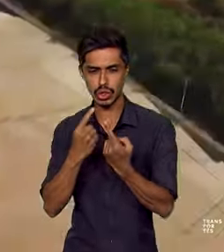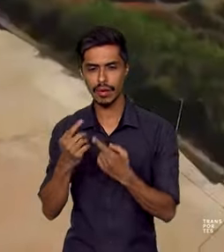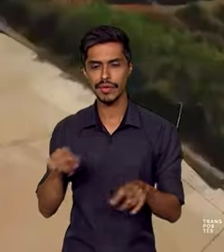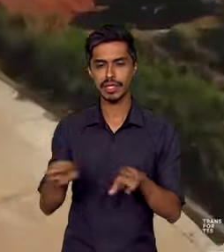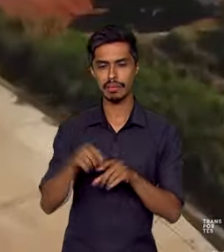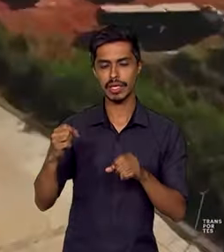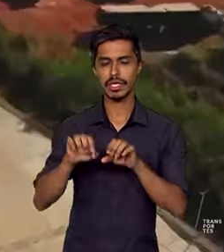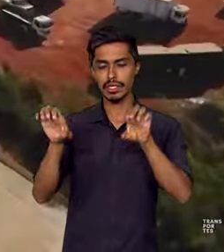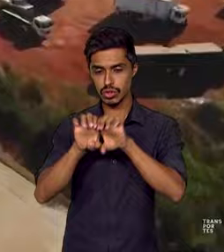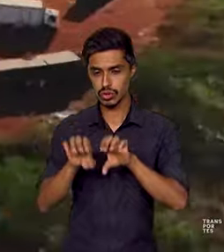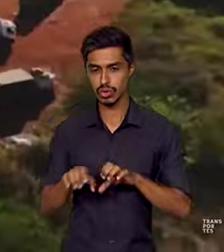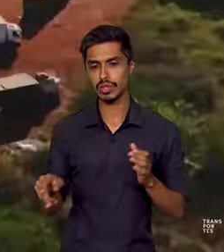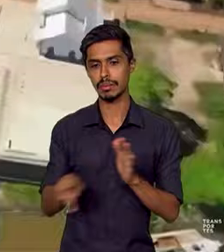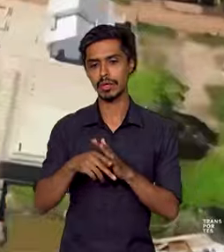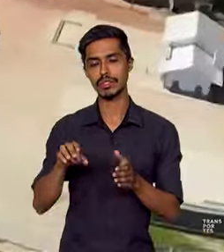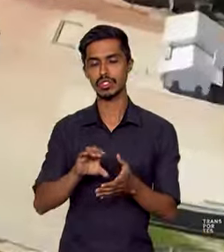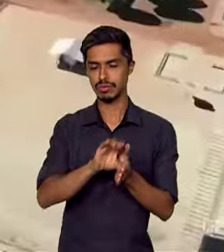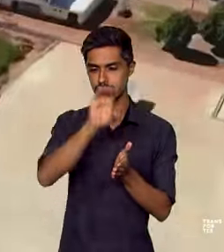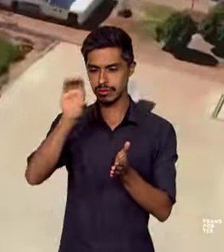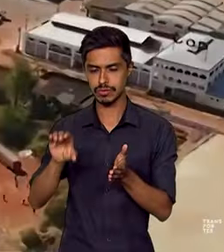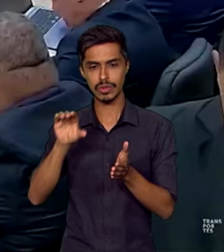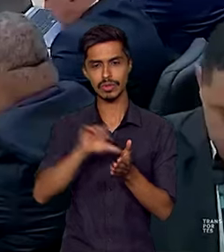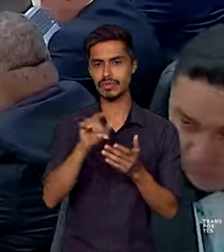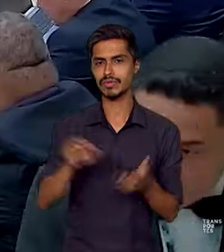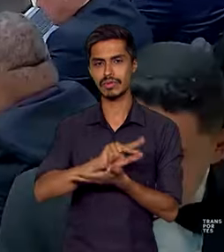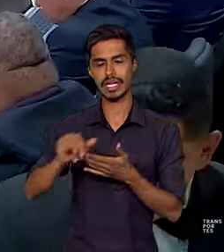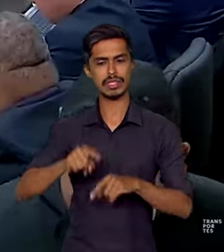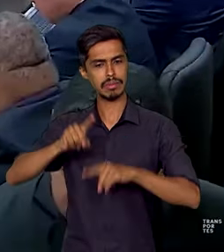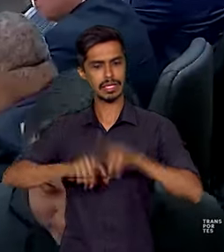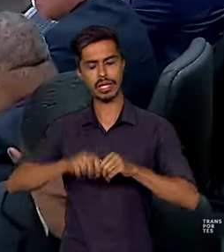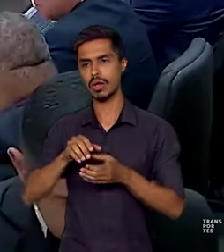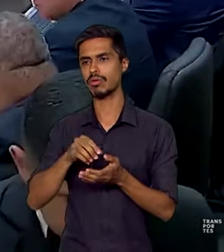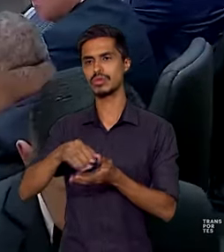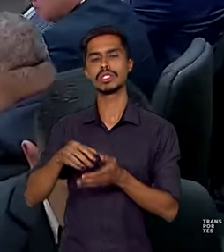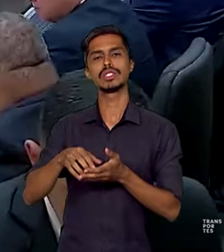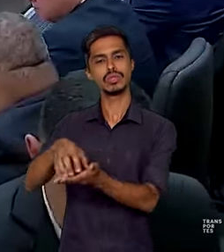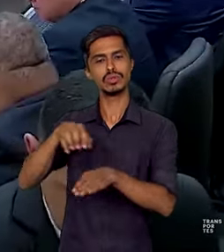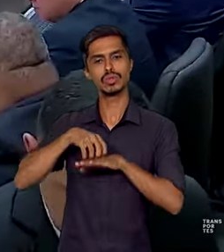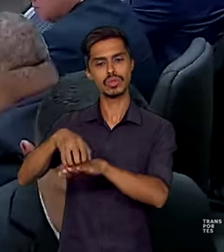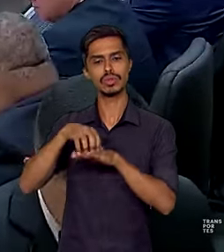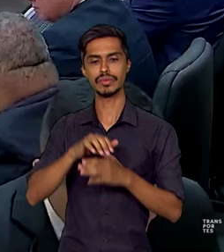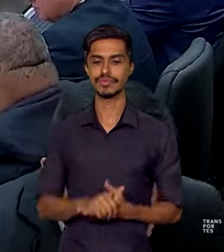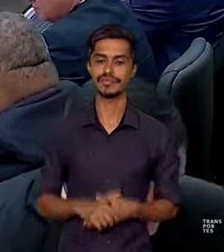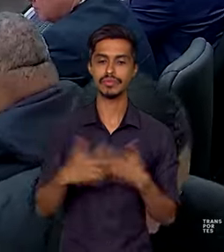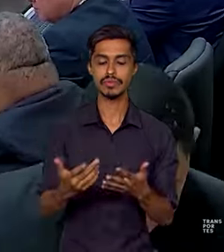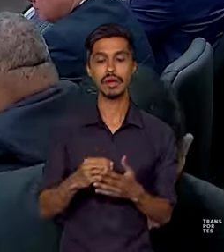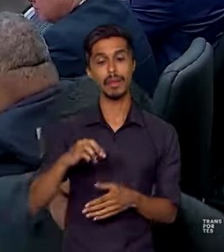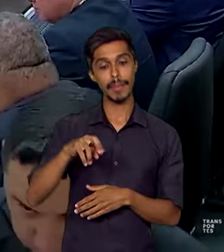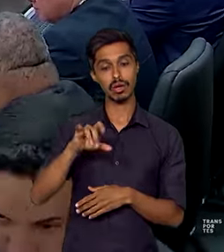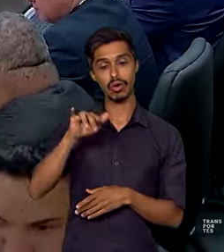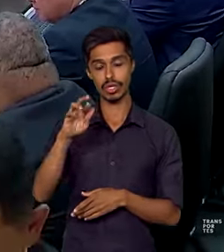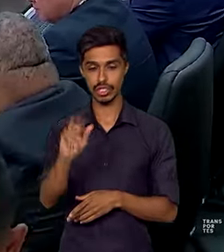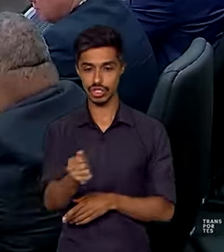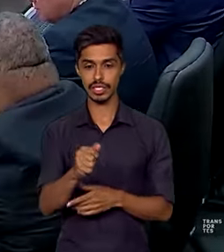portuária para o transporte de cargas e de passageiros. Por telefone, o governador de Rondônia, Marcos Rocha, participou